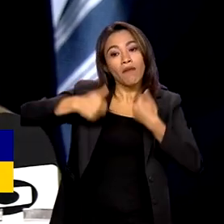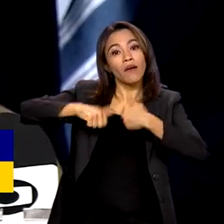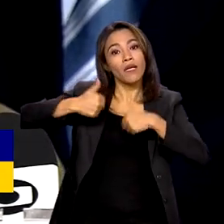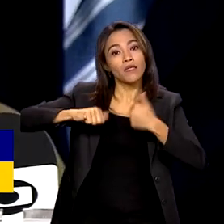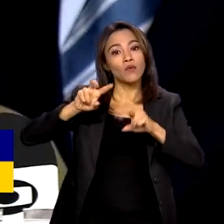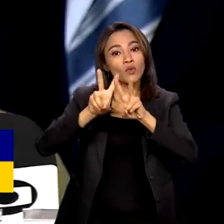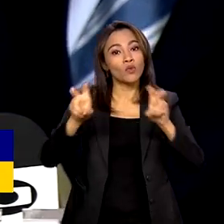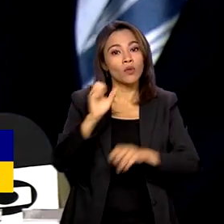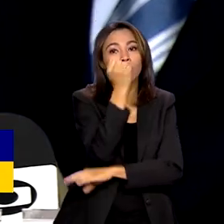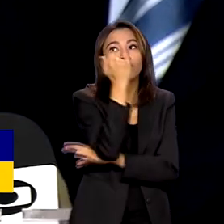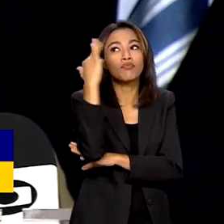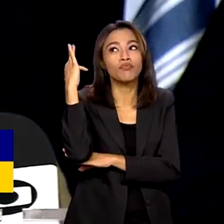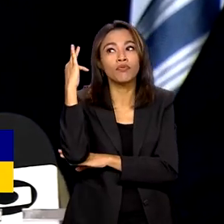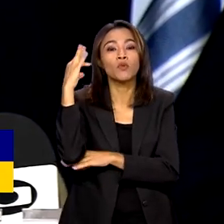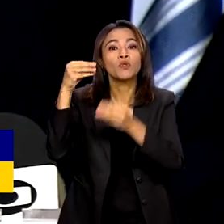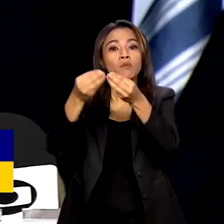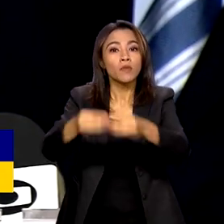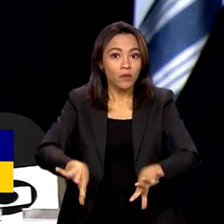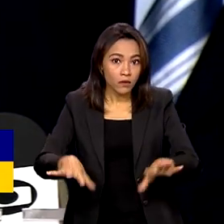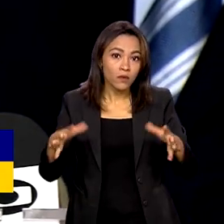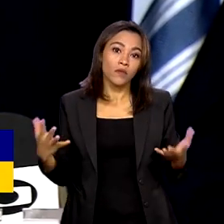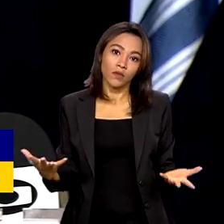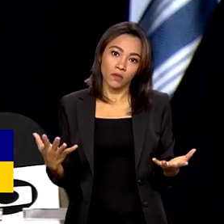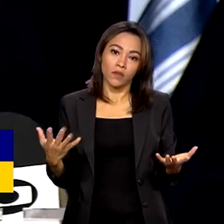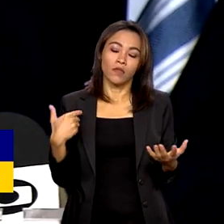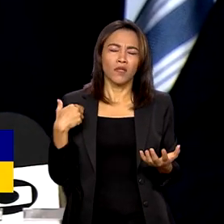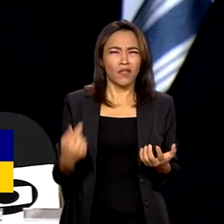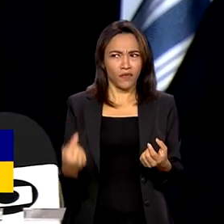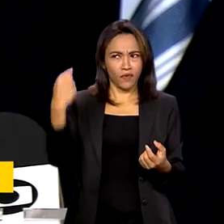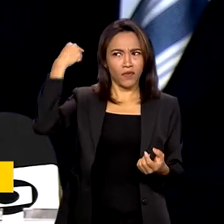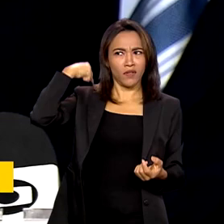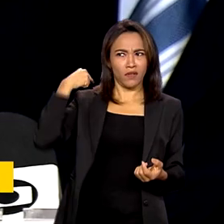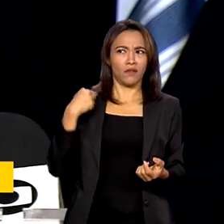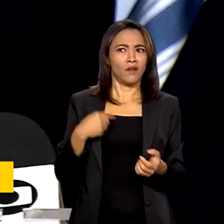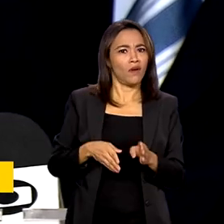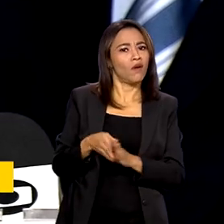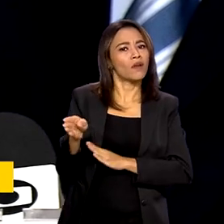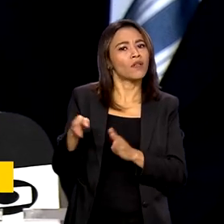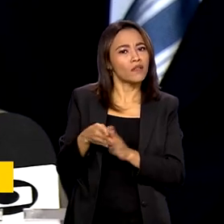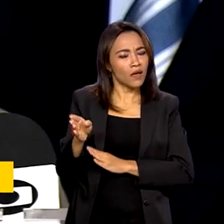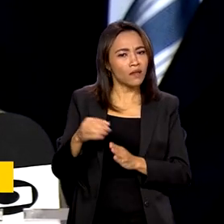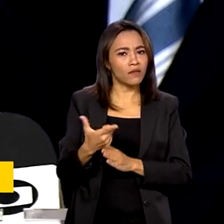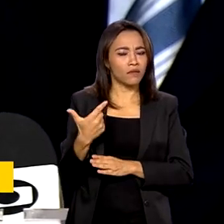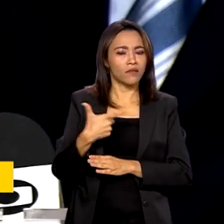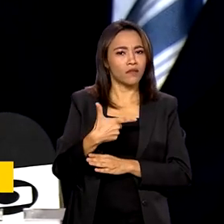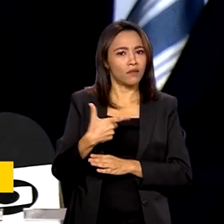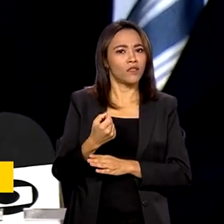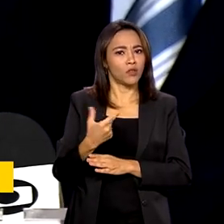estratégica, como já era recomendado desde 2012 para um empreendimento com esse nível de complexidade. Tchau. Tchau.